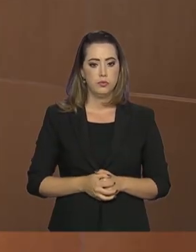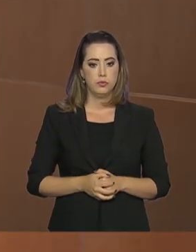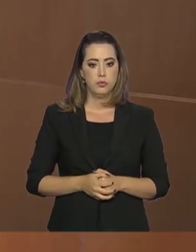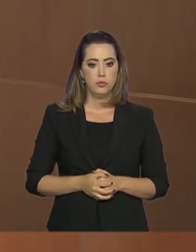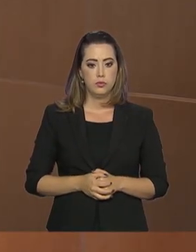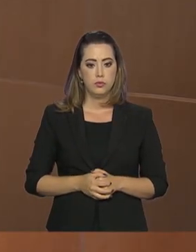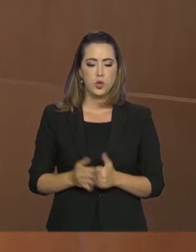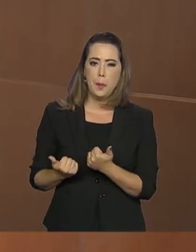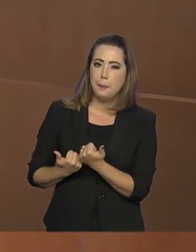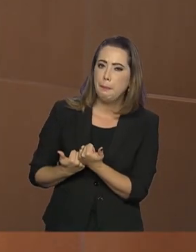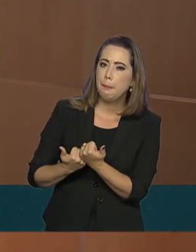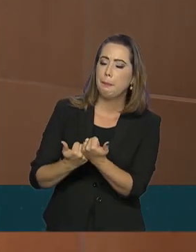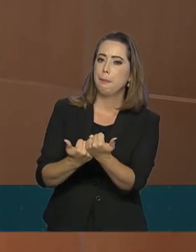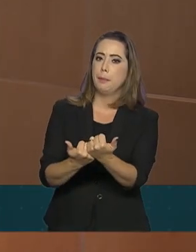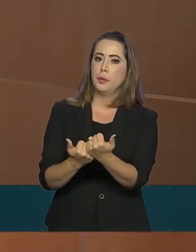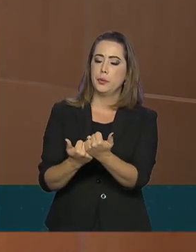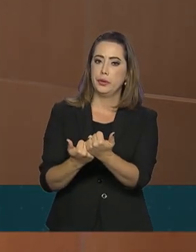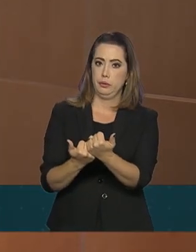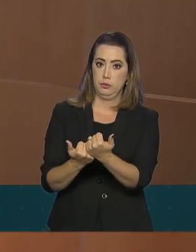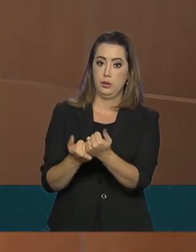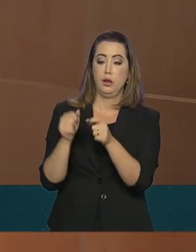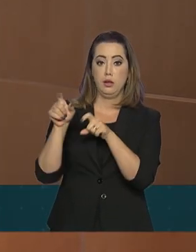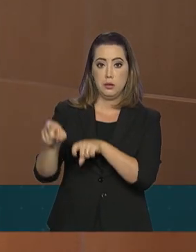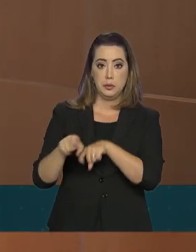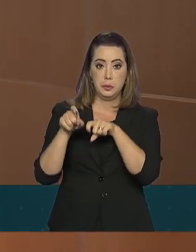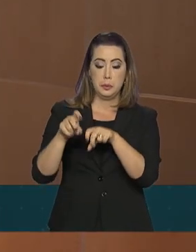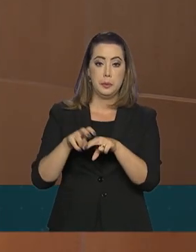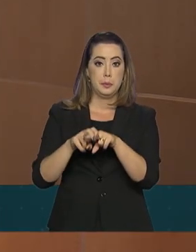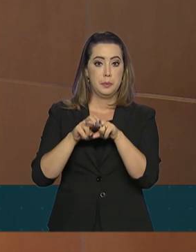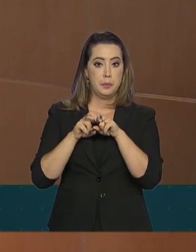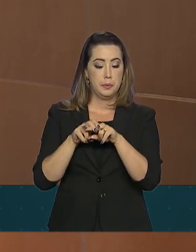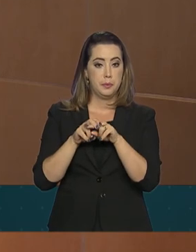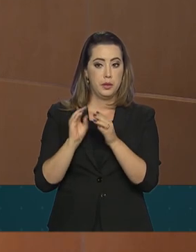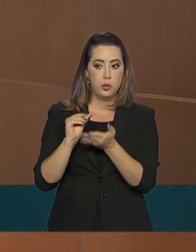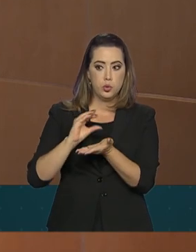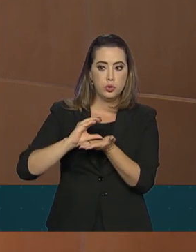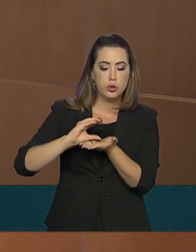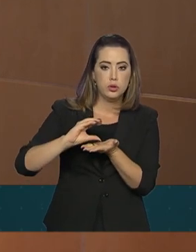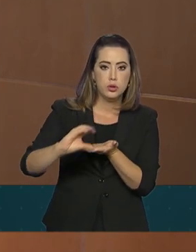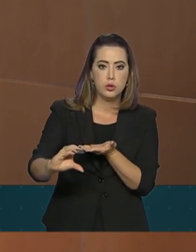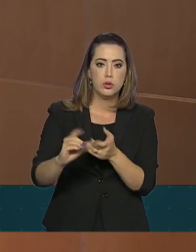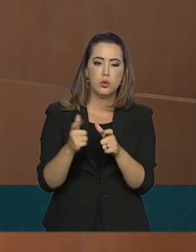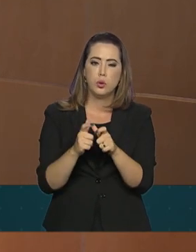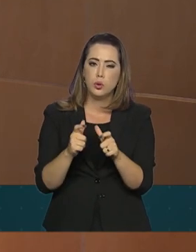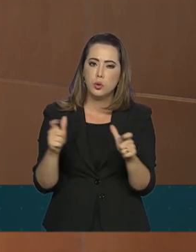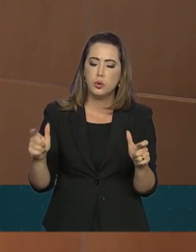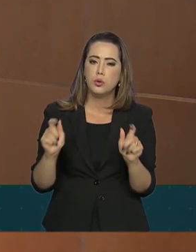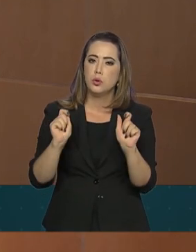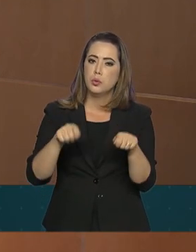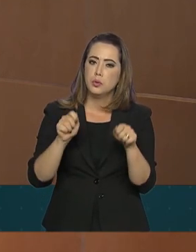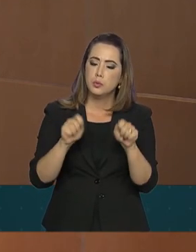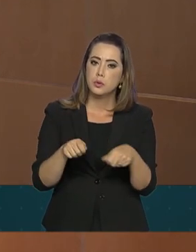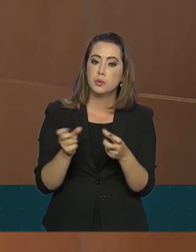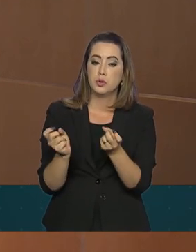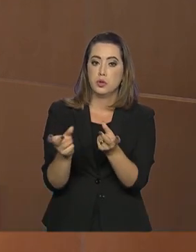Apoiar o agronegócio por meio de consistentes investimentos no aumento da produção,